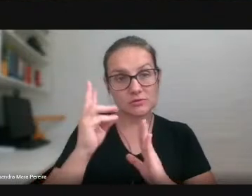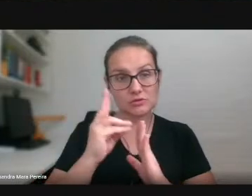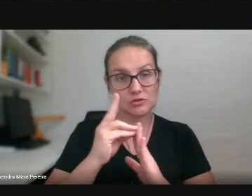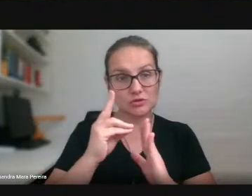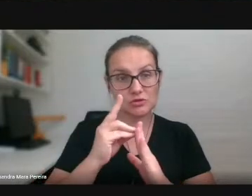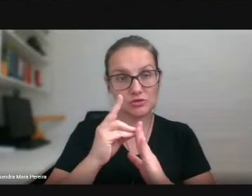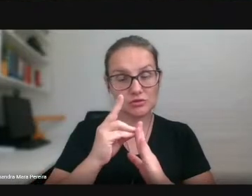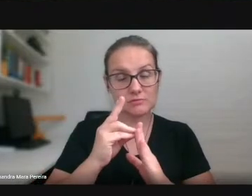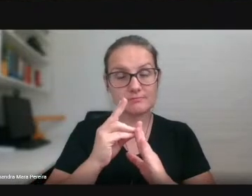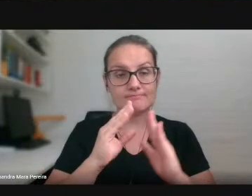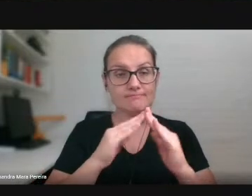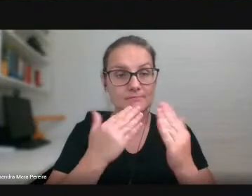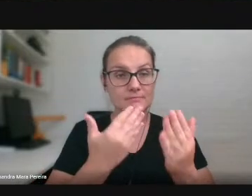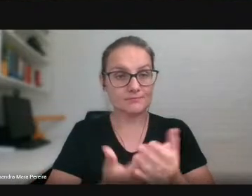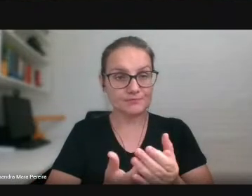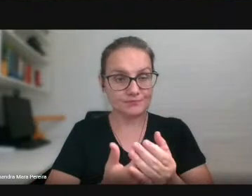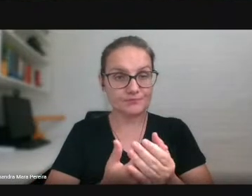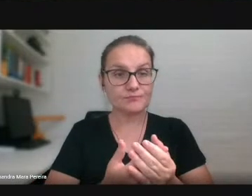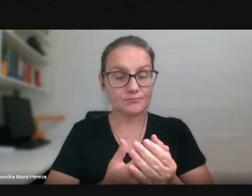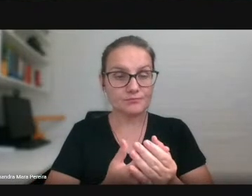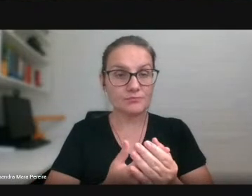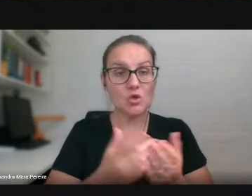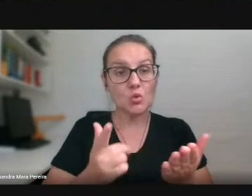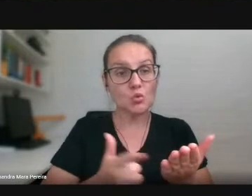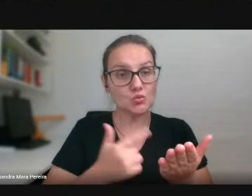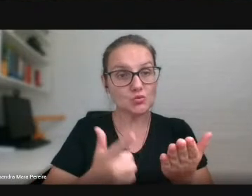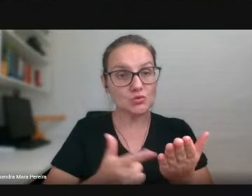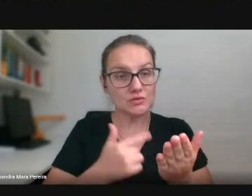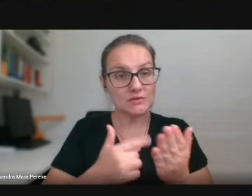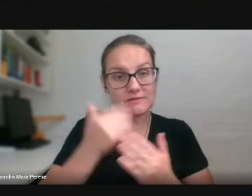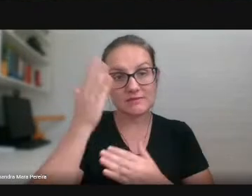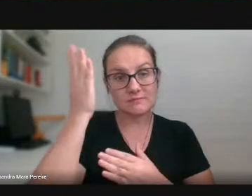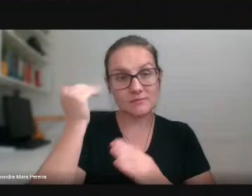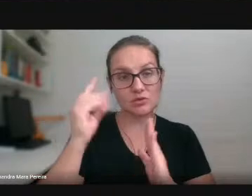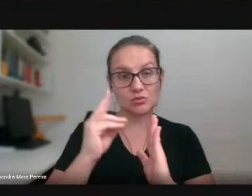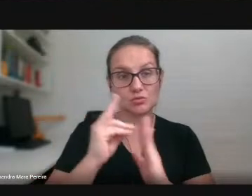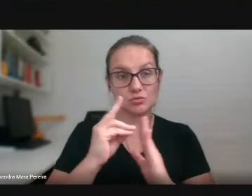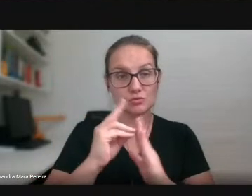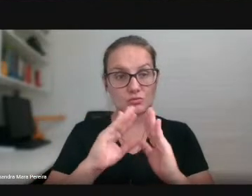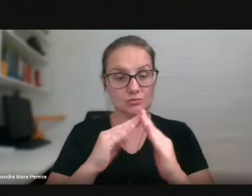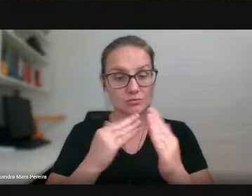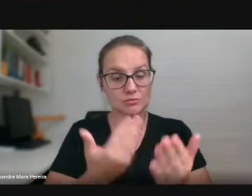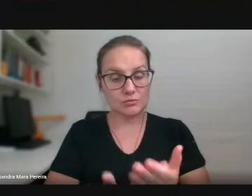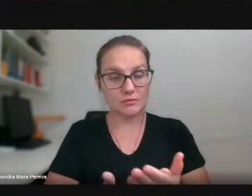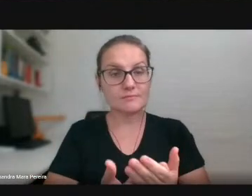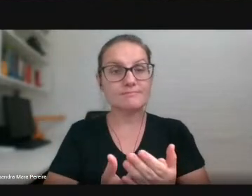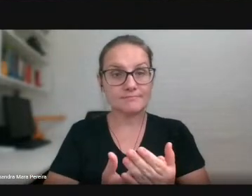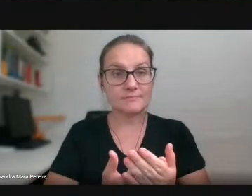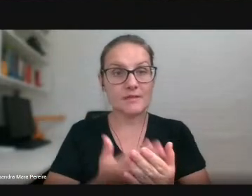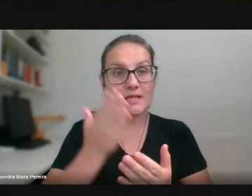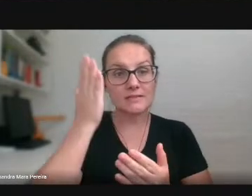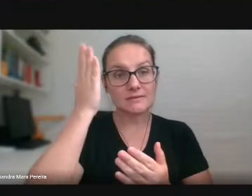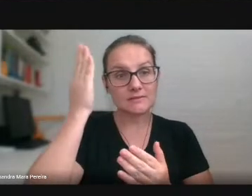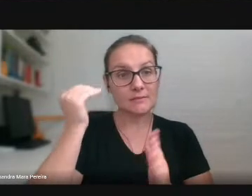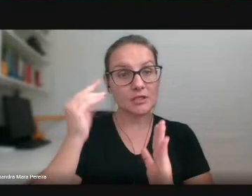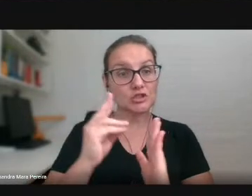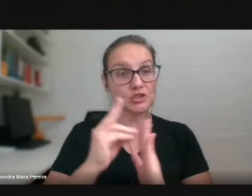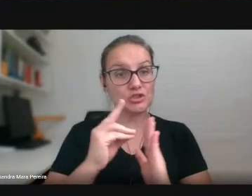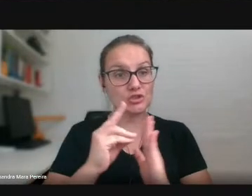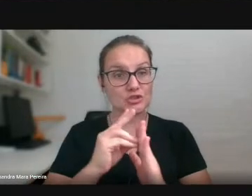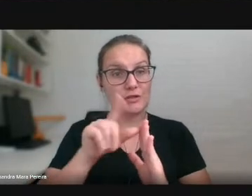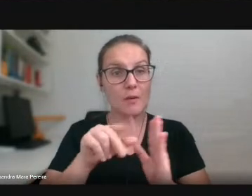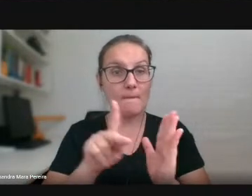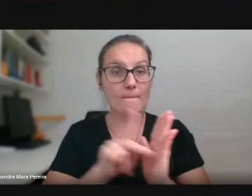a coleção Saberes Indígenas na Escola é resultado de ação Saberes Indígenas na Escola um projeto